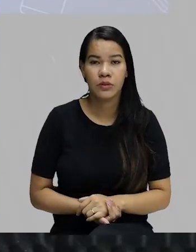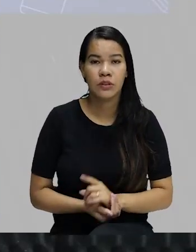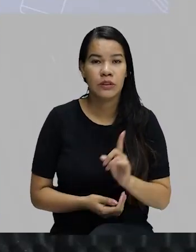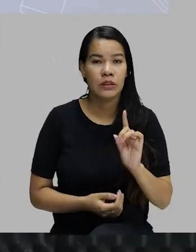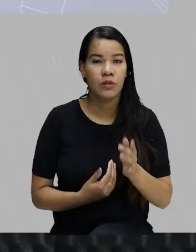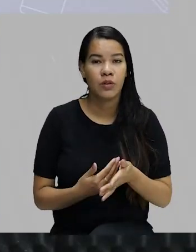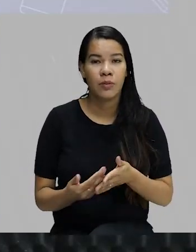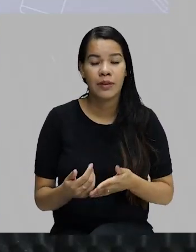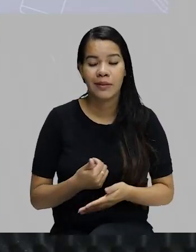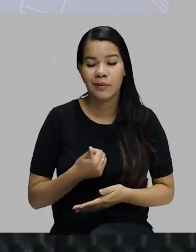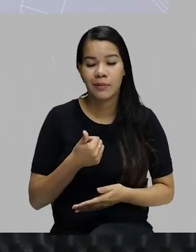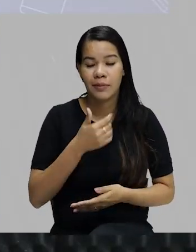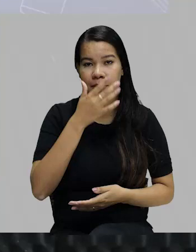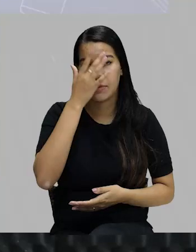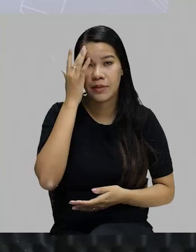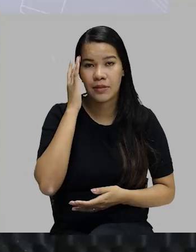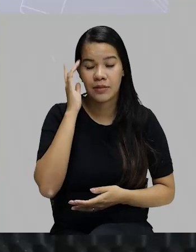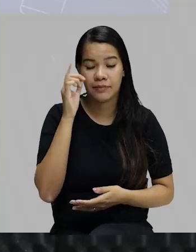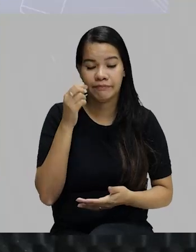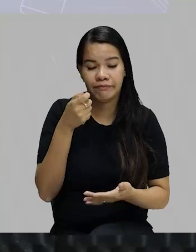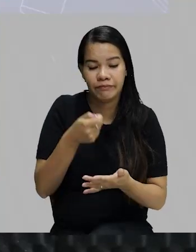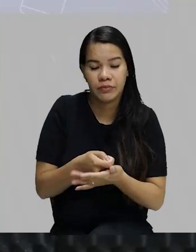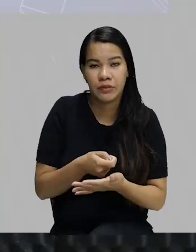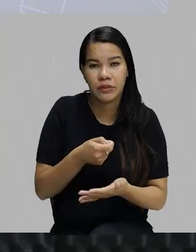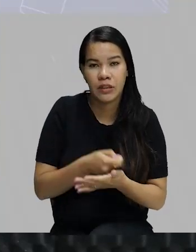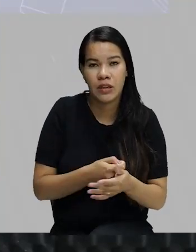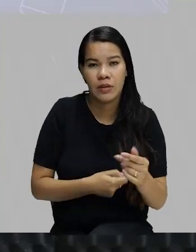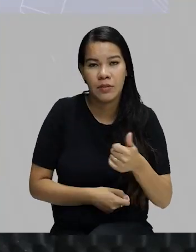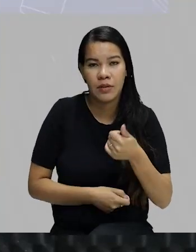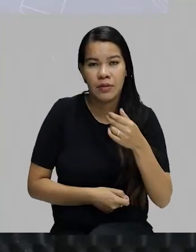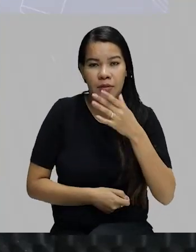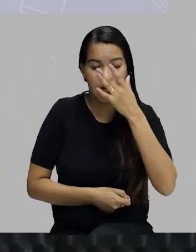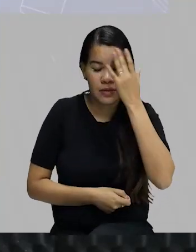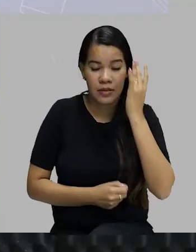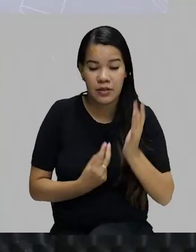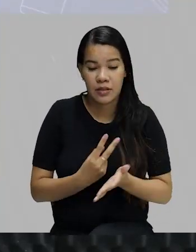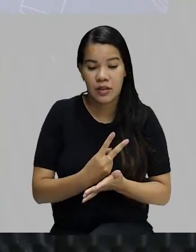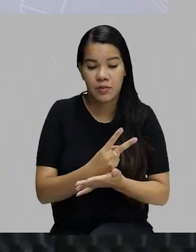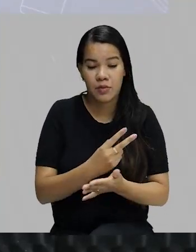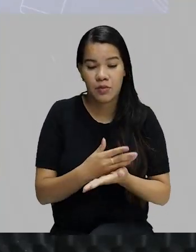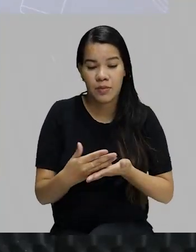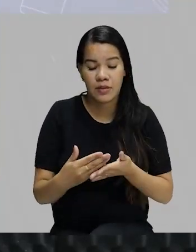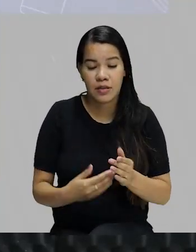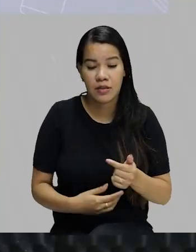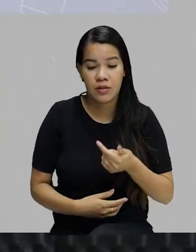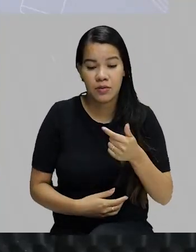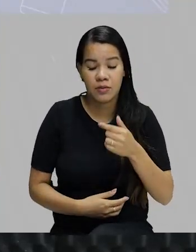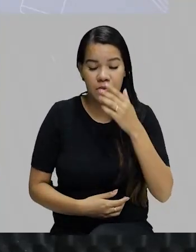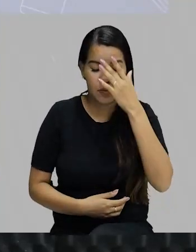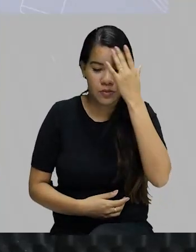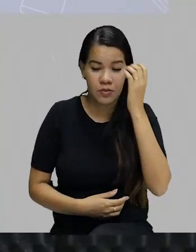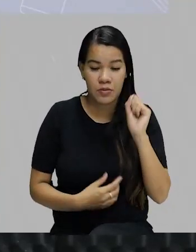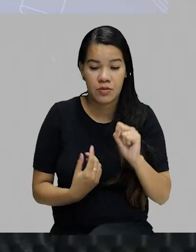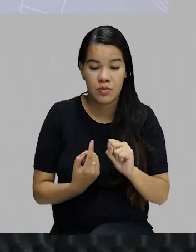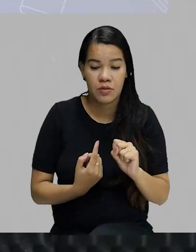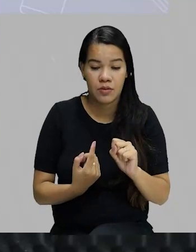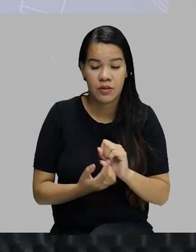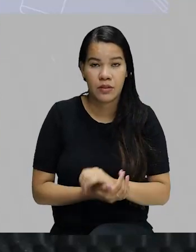começa da primeira pessoa, ele suprime a primeira pessoa, sempre começa da segunda pessoa do singular. Ele usa como